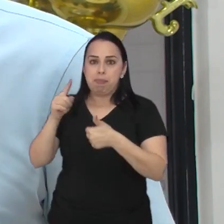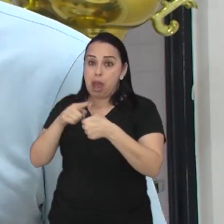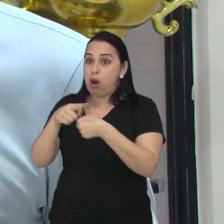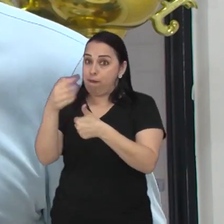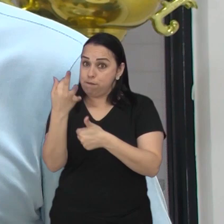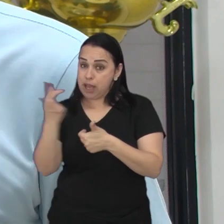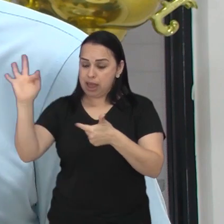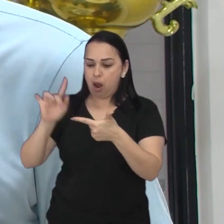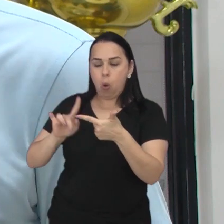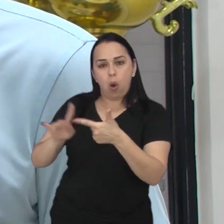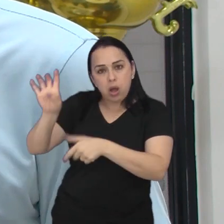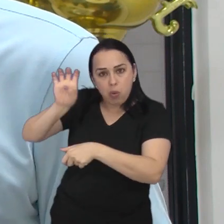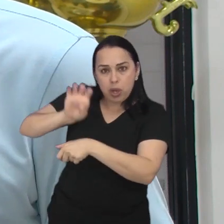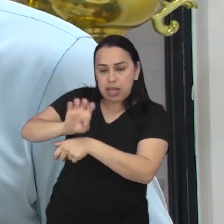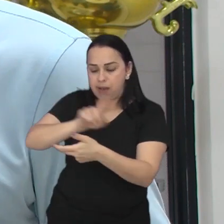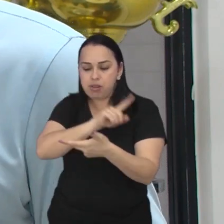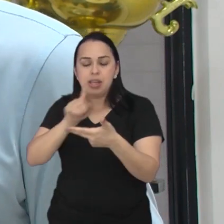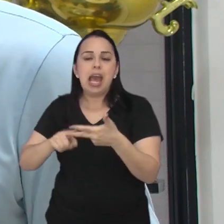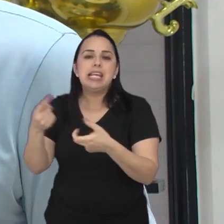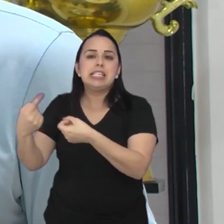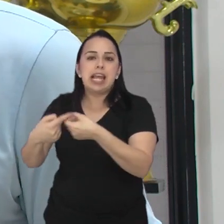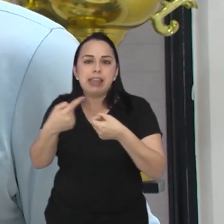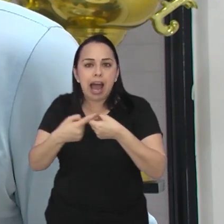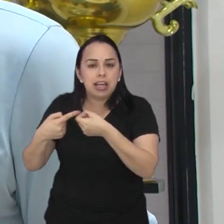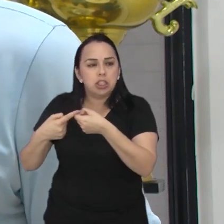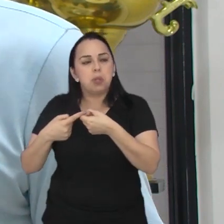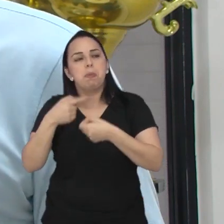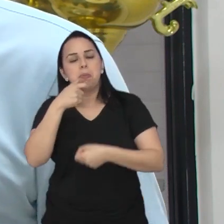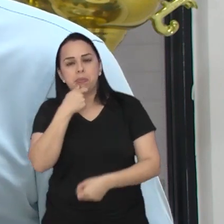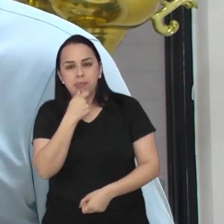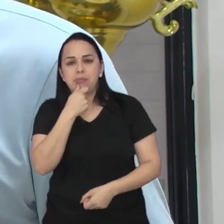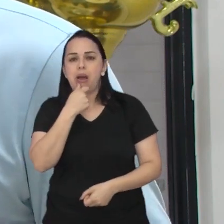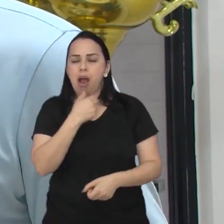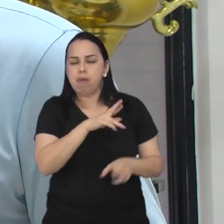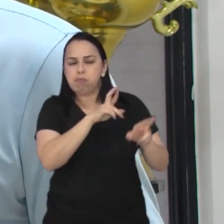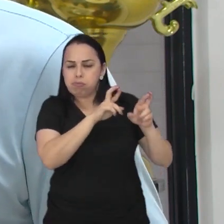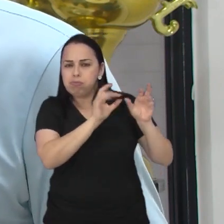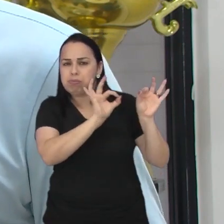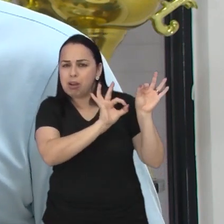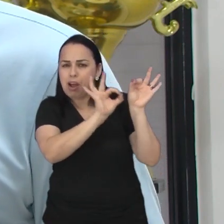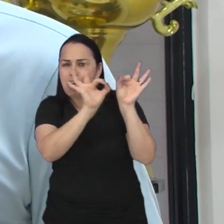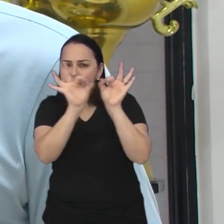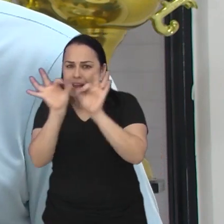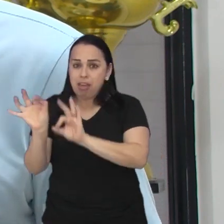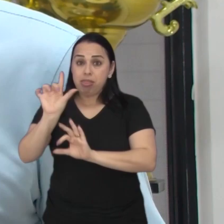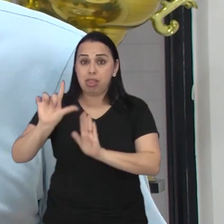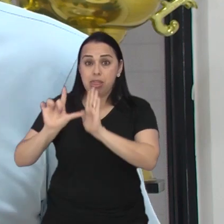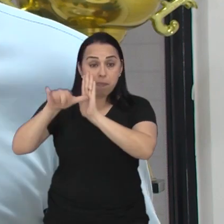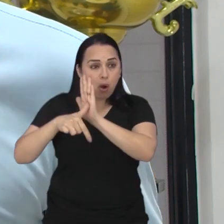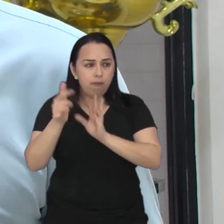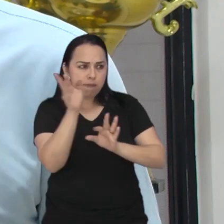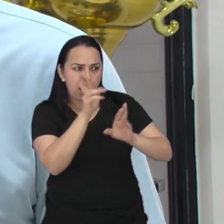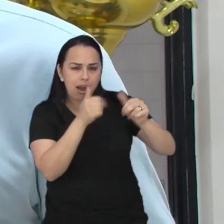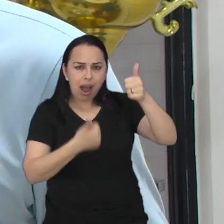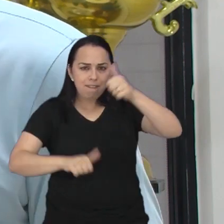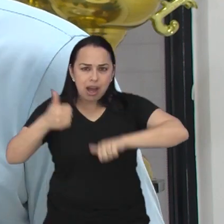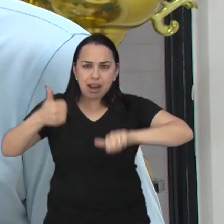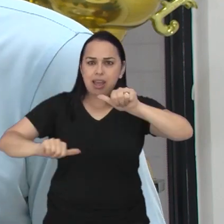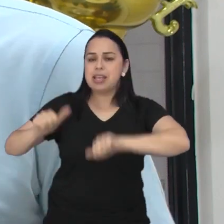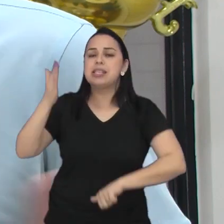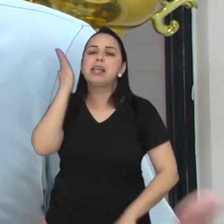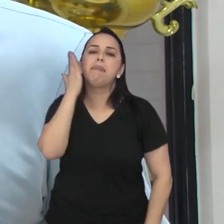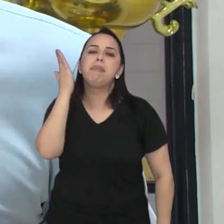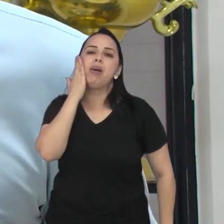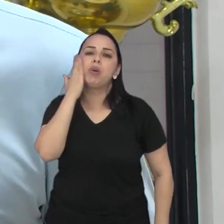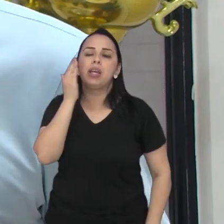estados e para os municípios para que a gente possa a partir desse processo federal avaliar analisar